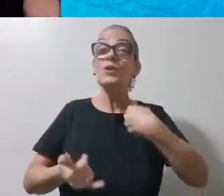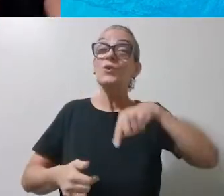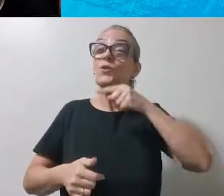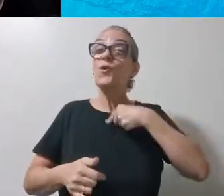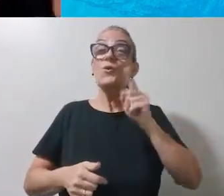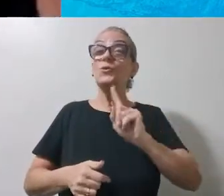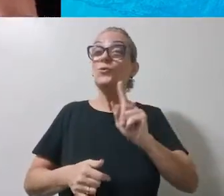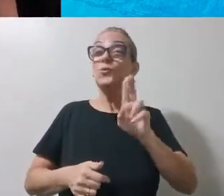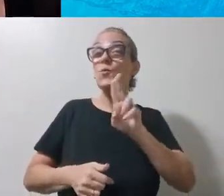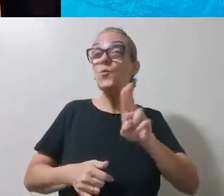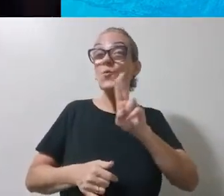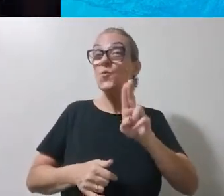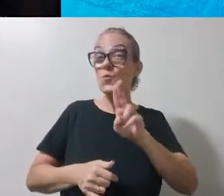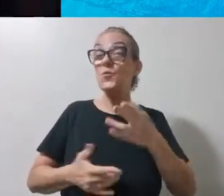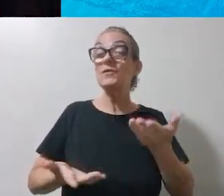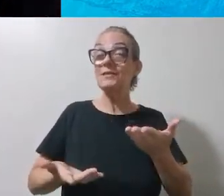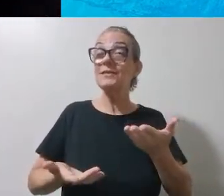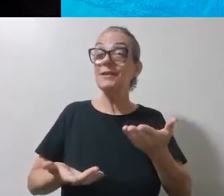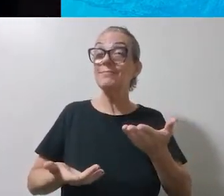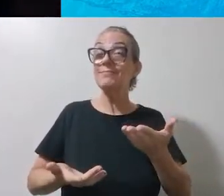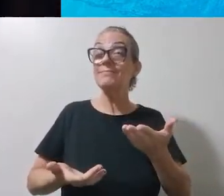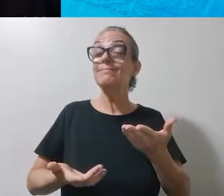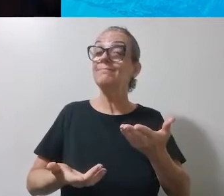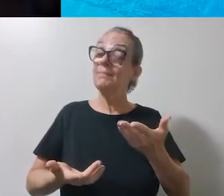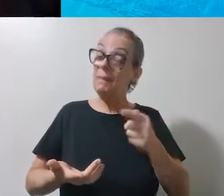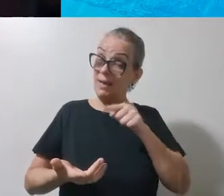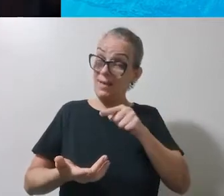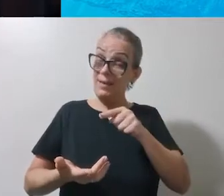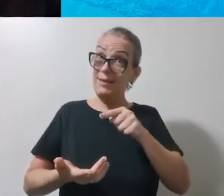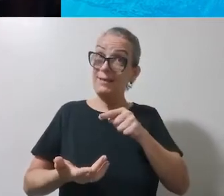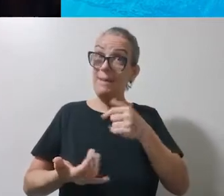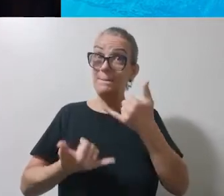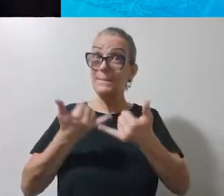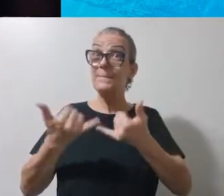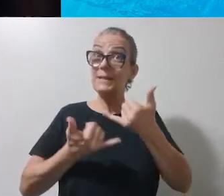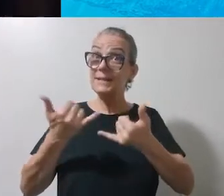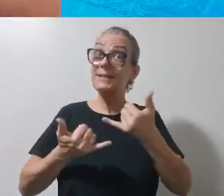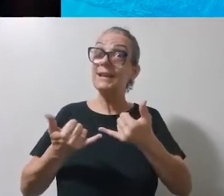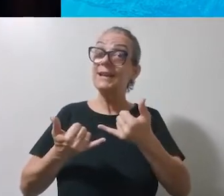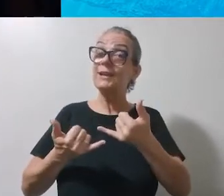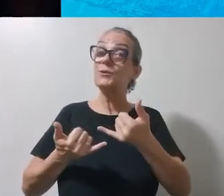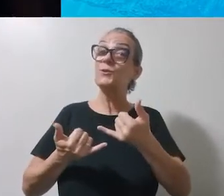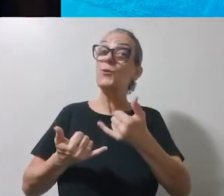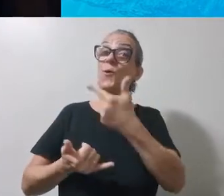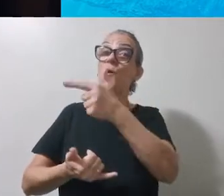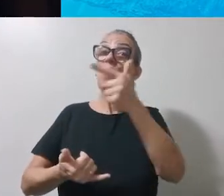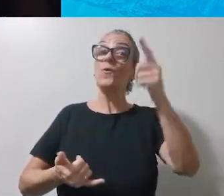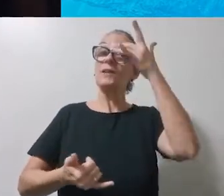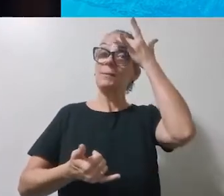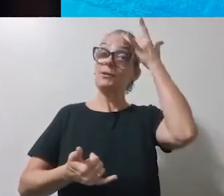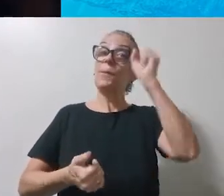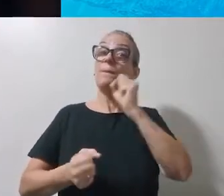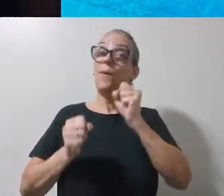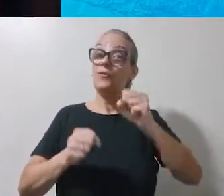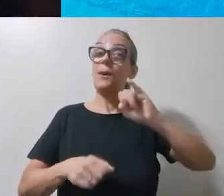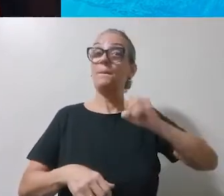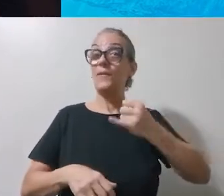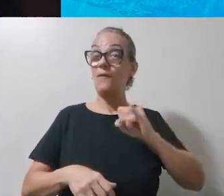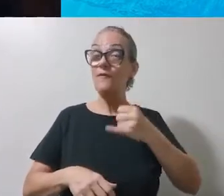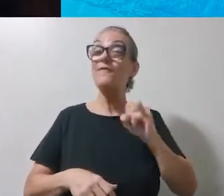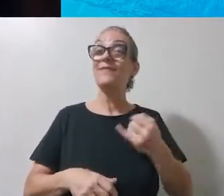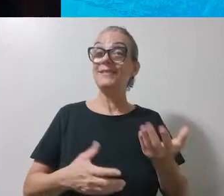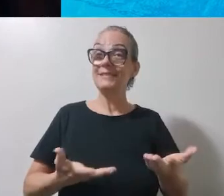não queremos mais. Mas que ainda estão em condições de serem doados. Que outras crianças podem aproveitar, né?